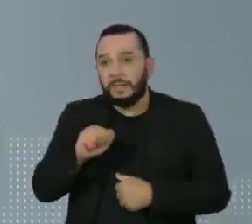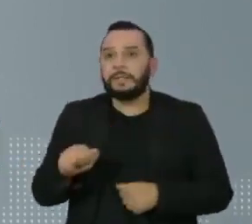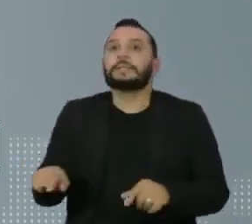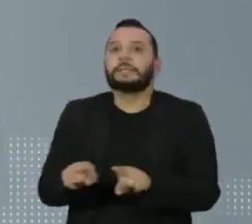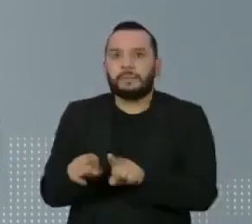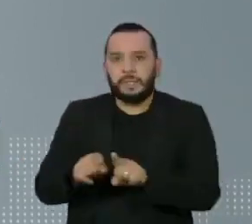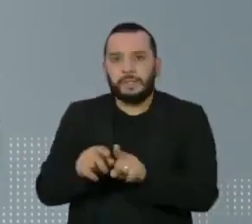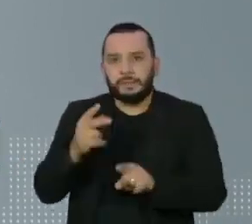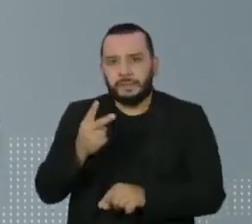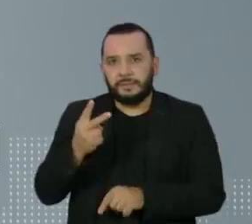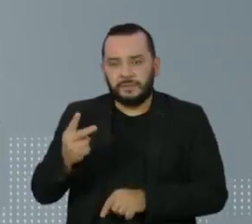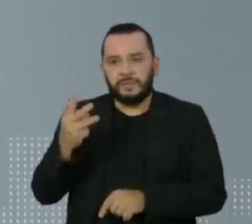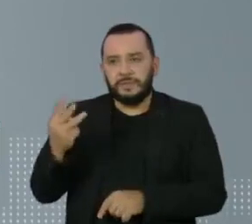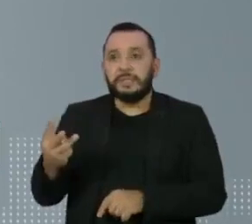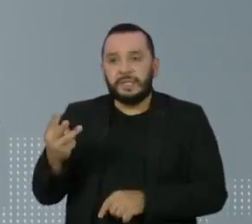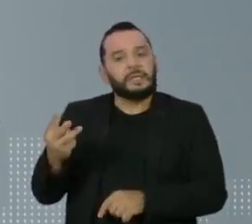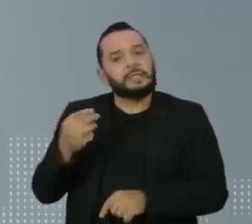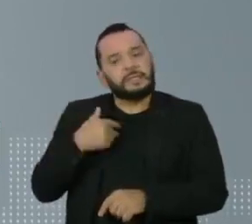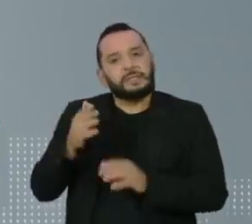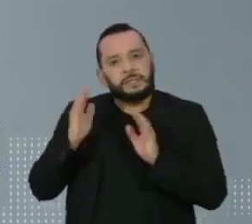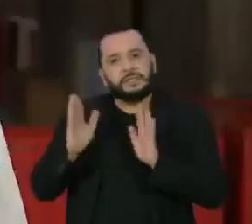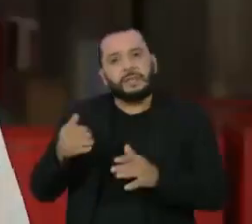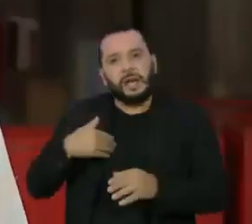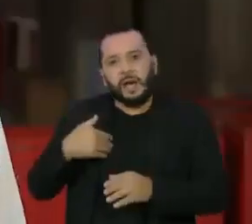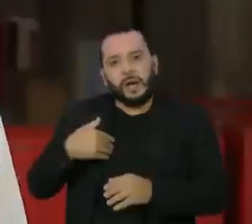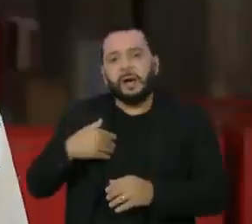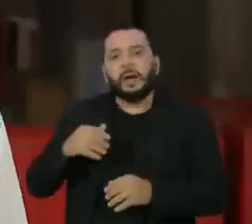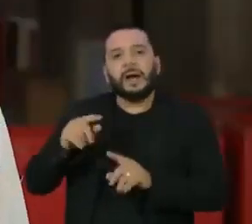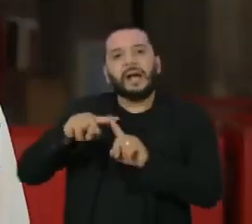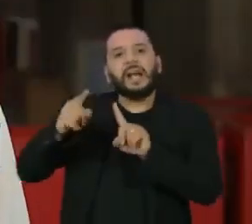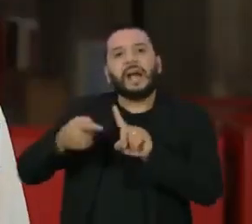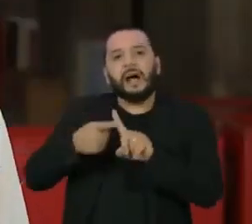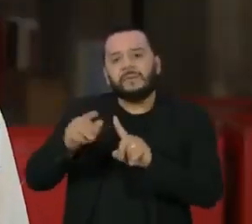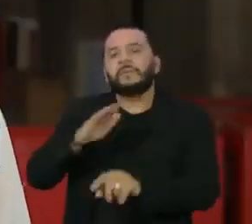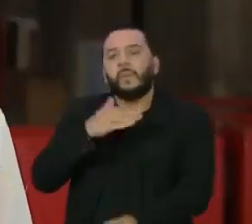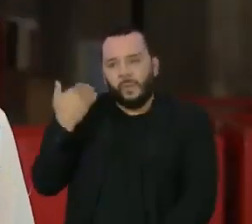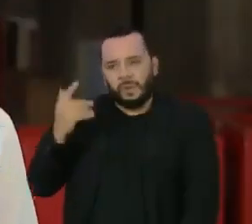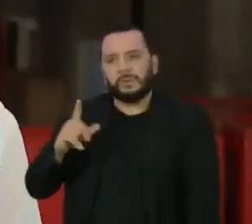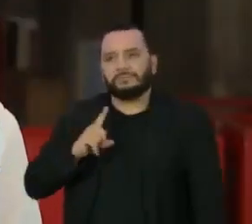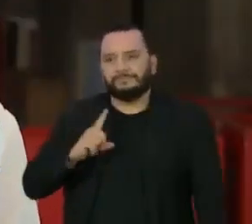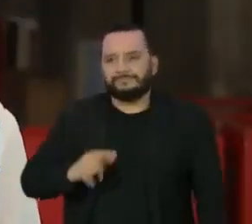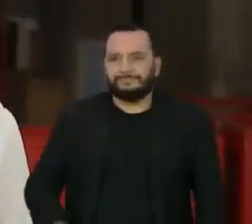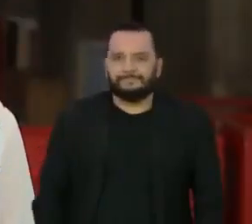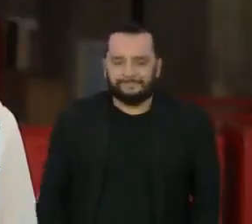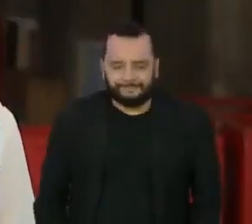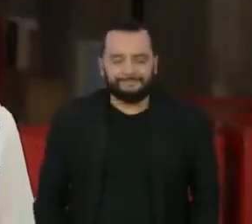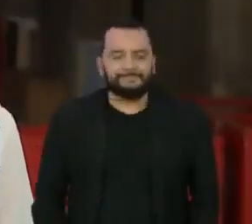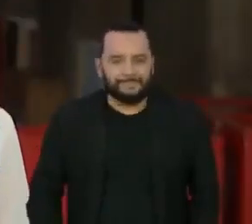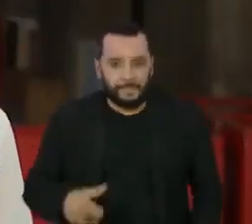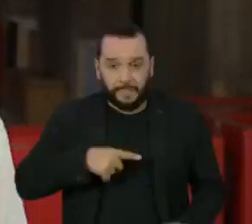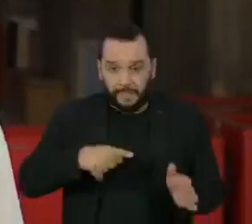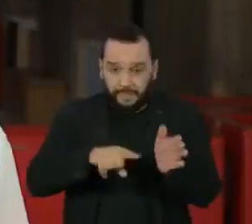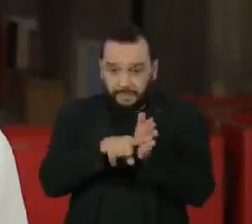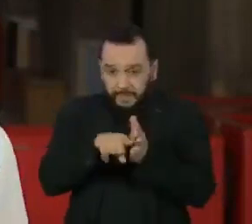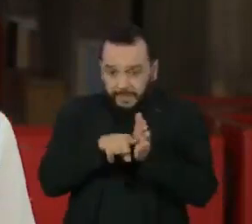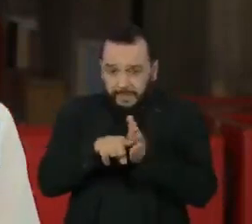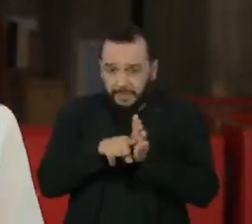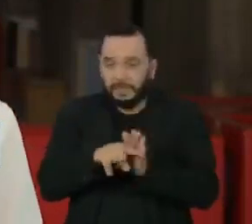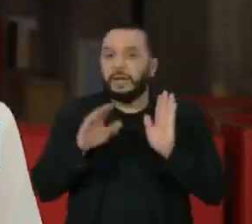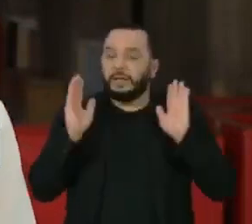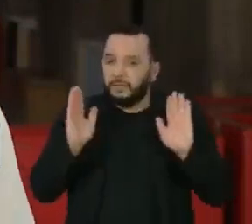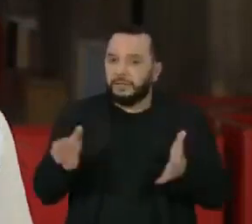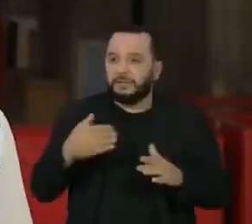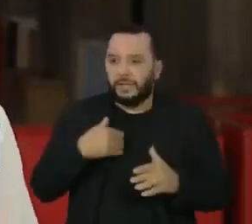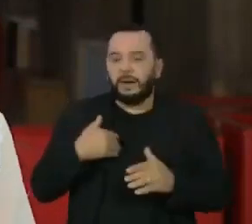genitores sequer viram o nascimento dos filhos. Os dados foram obtidos a partir do cruzamento entre registros de